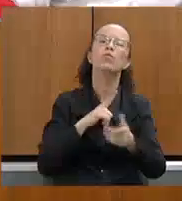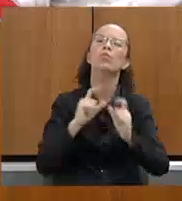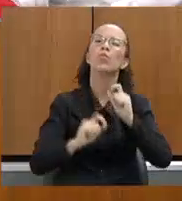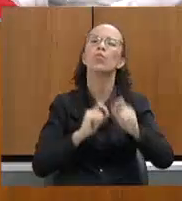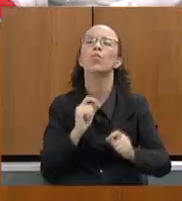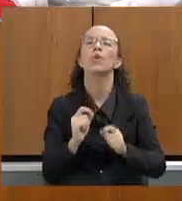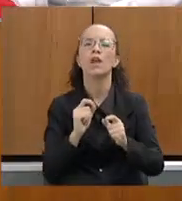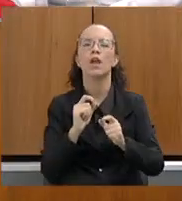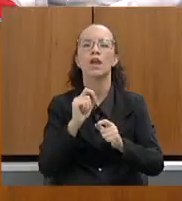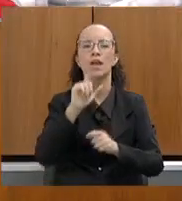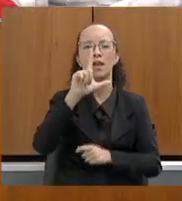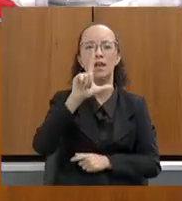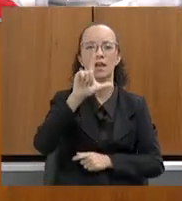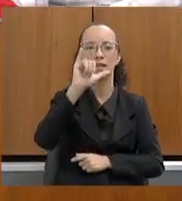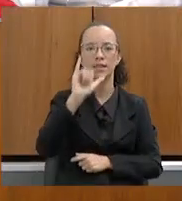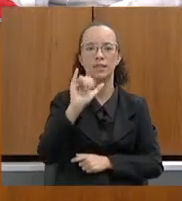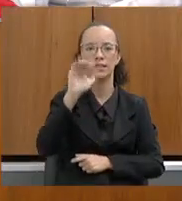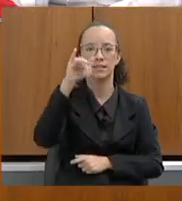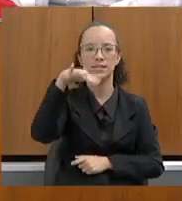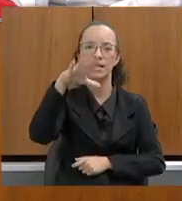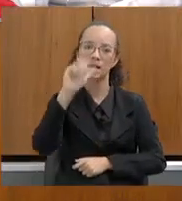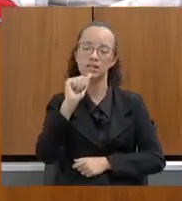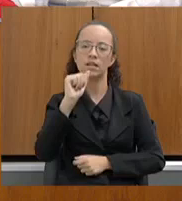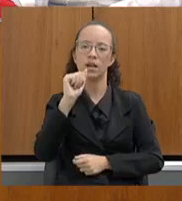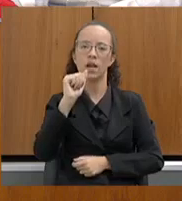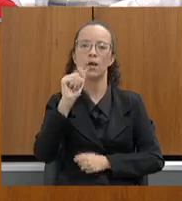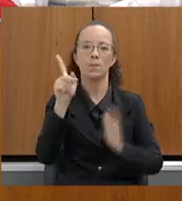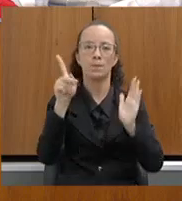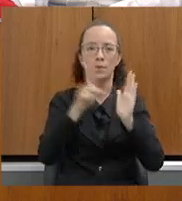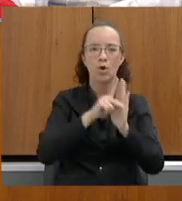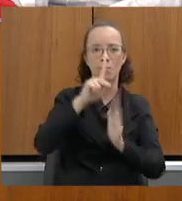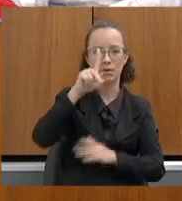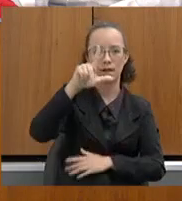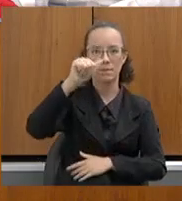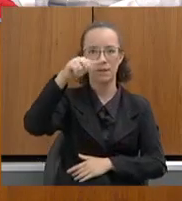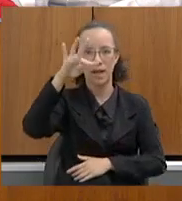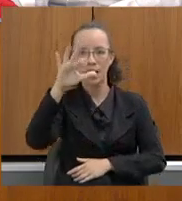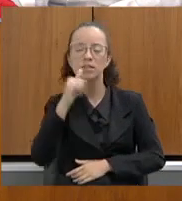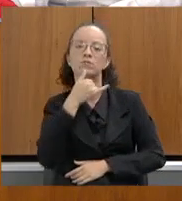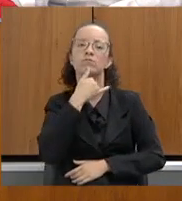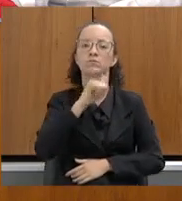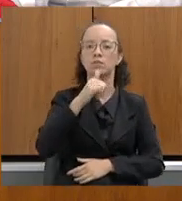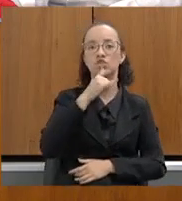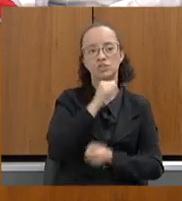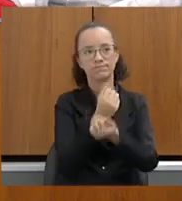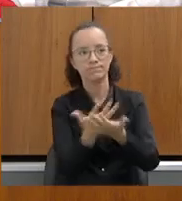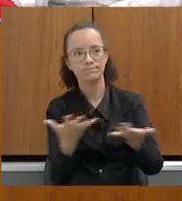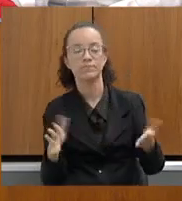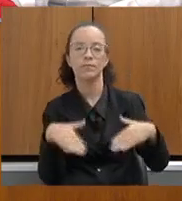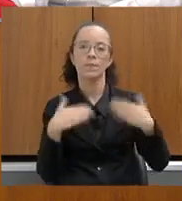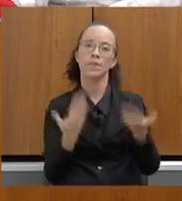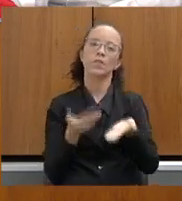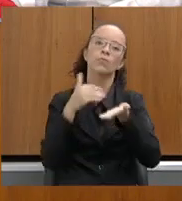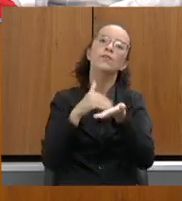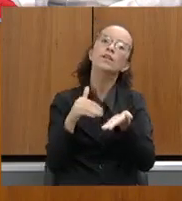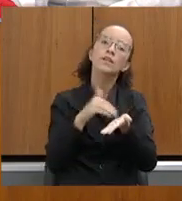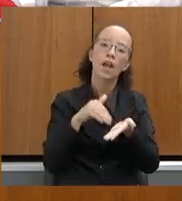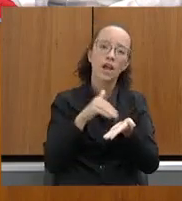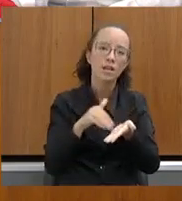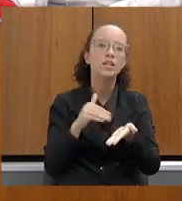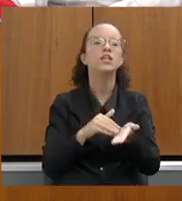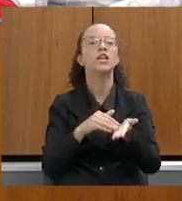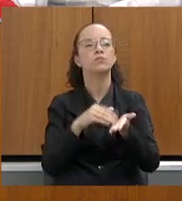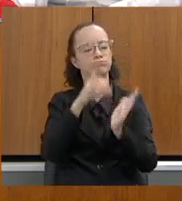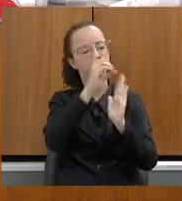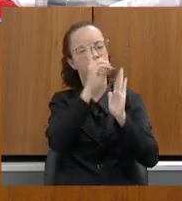licenciamento dessas plantas de energia de geração distribuída. Então, a secretaria fez um